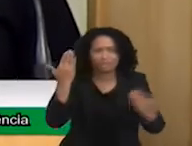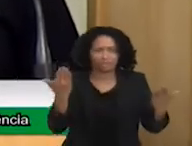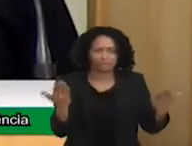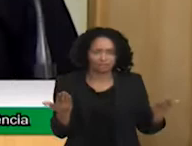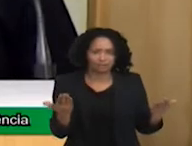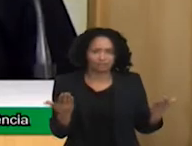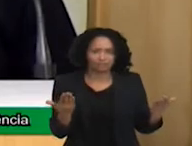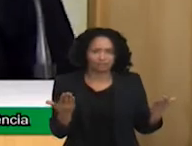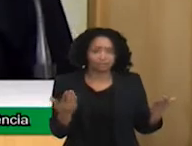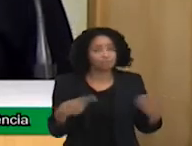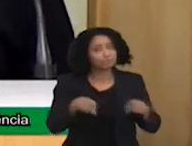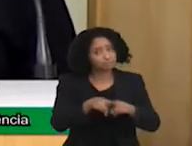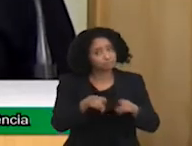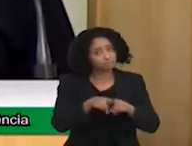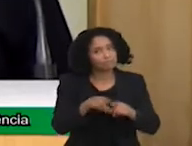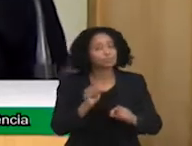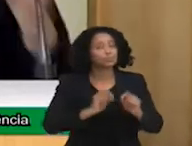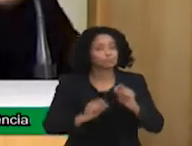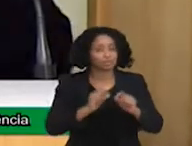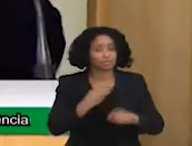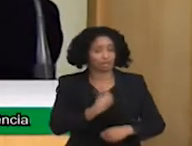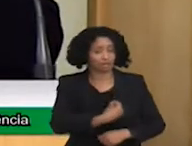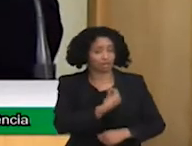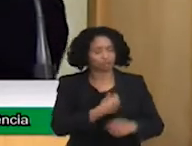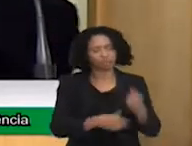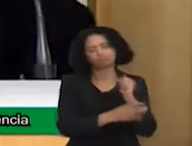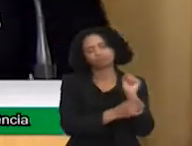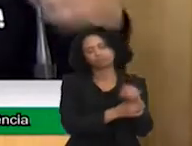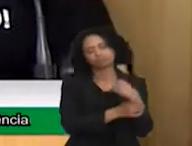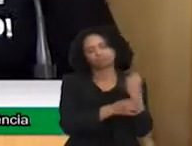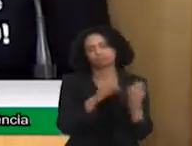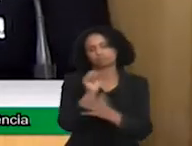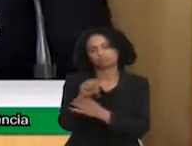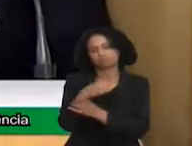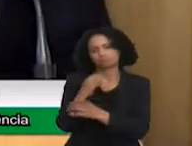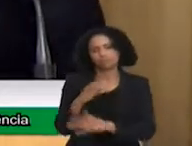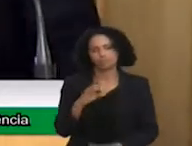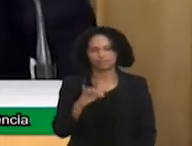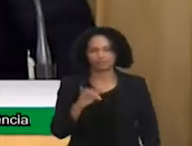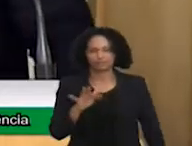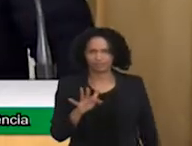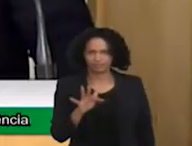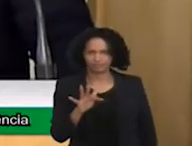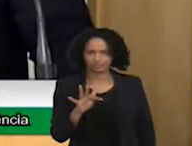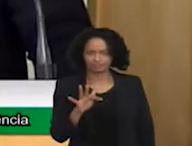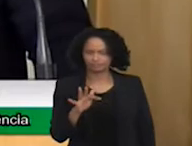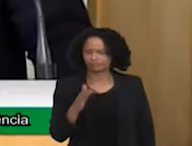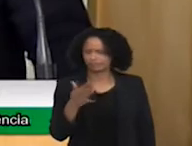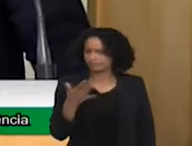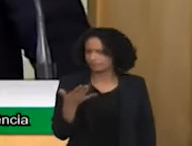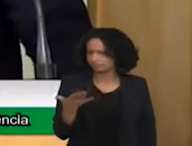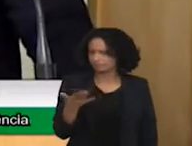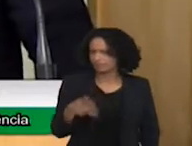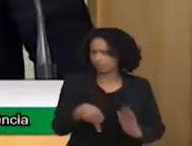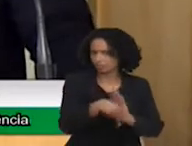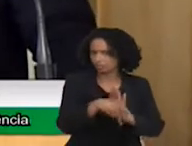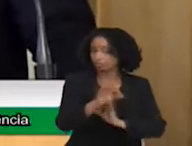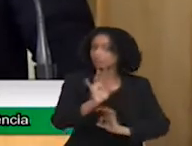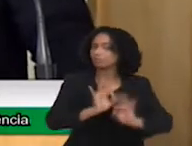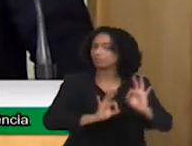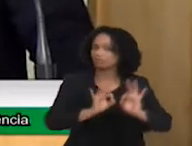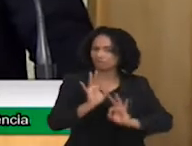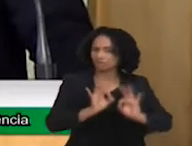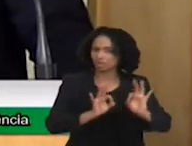sobre a questão da CIFI. Então, vamos lá. Esse projeto, ele é inteirinho